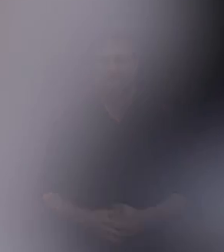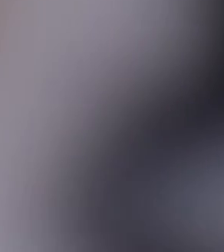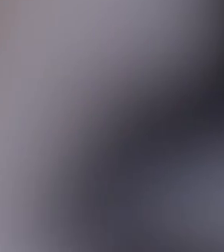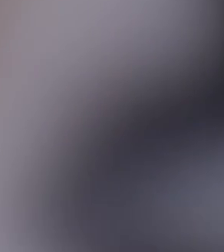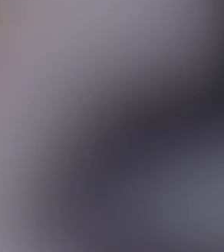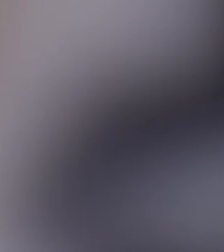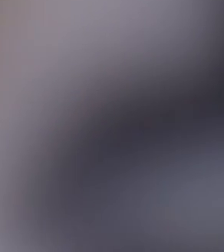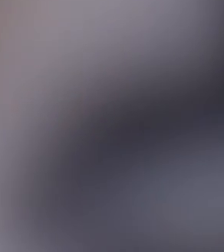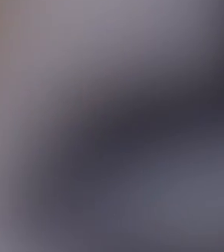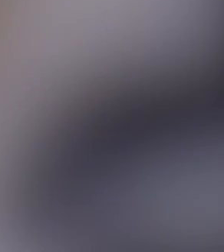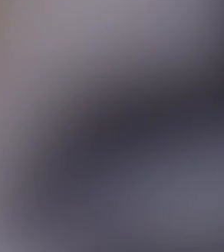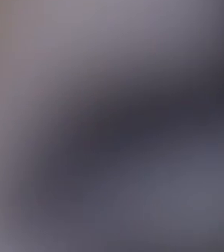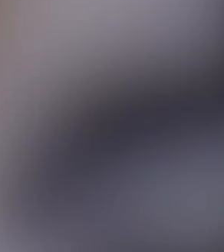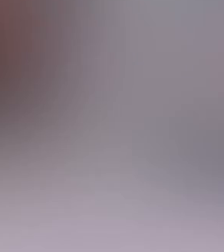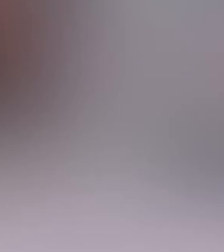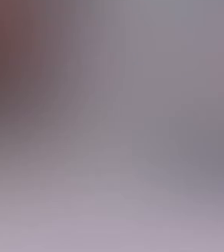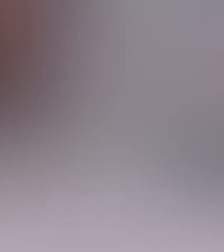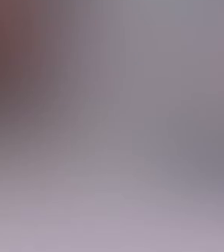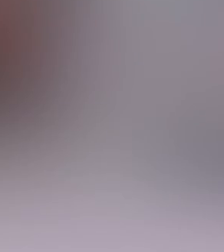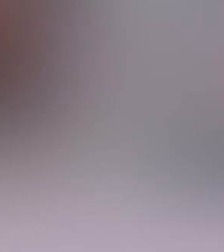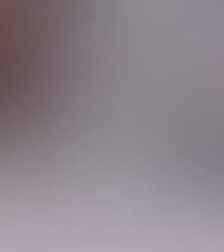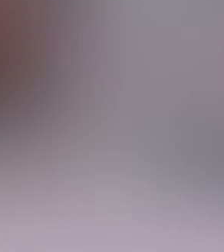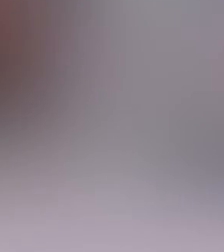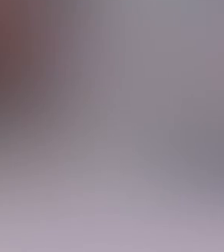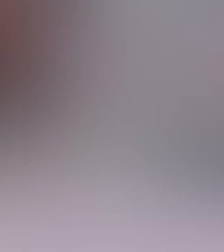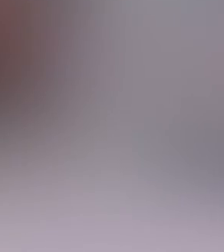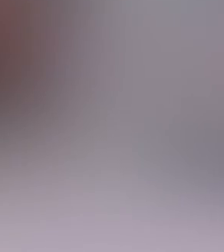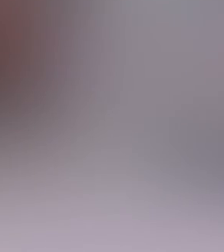E gente fica por aqui, bem-vindo.